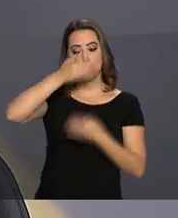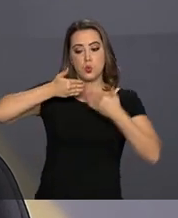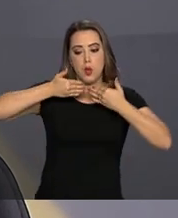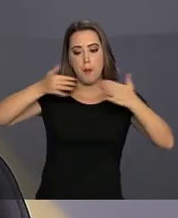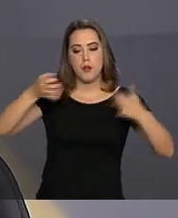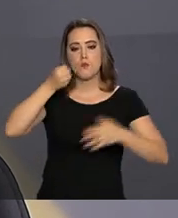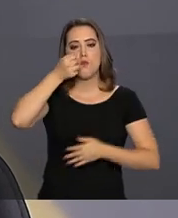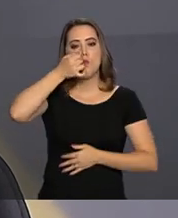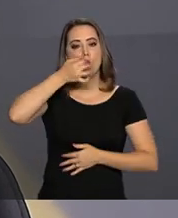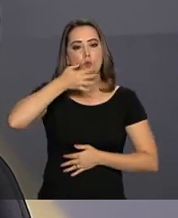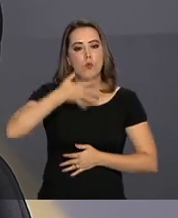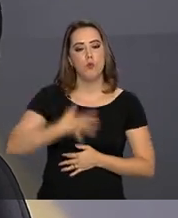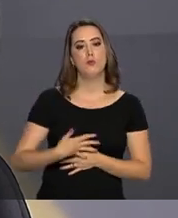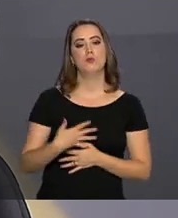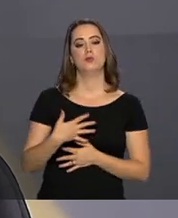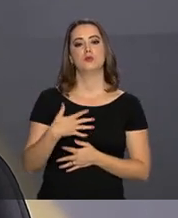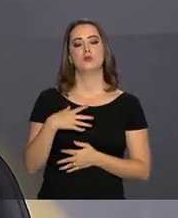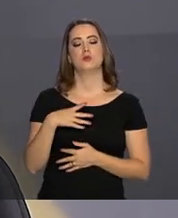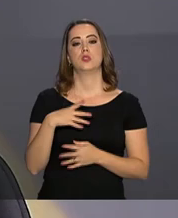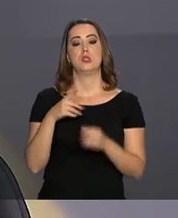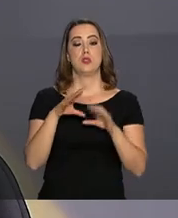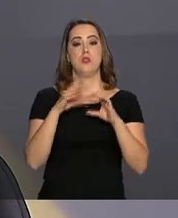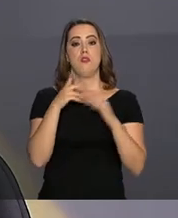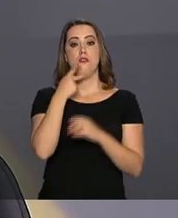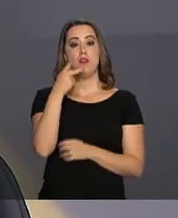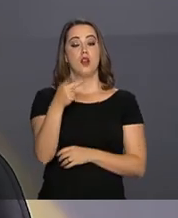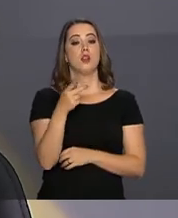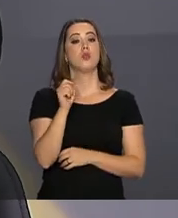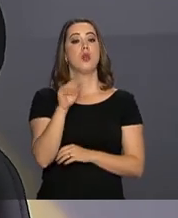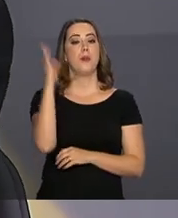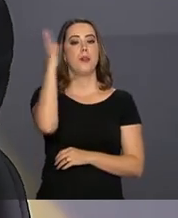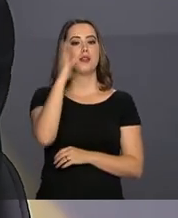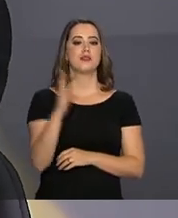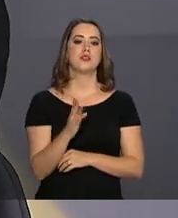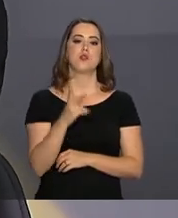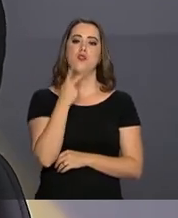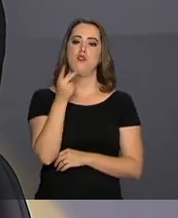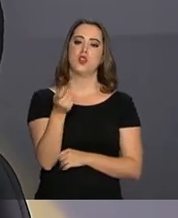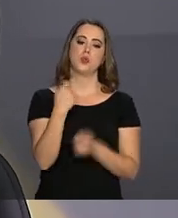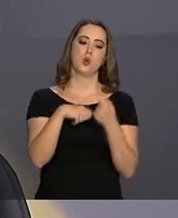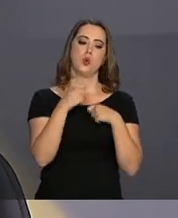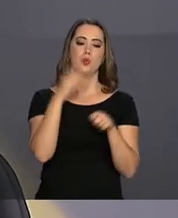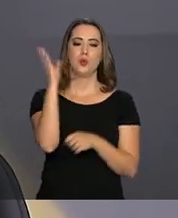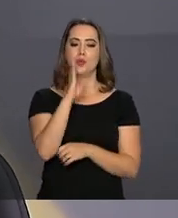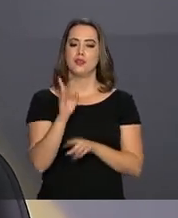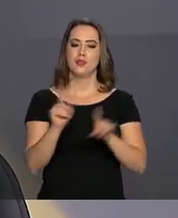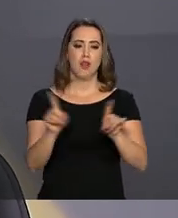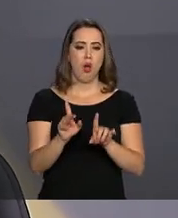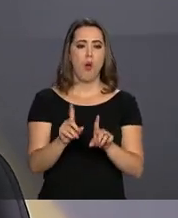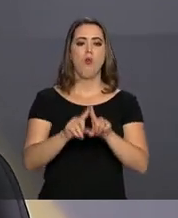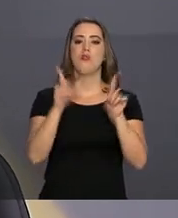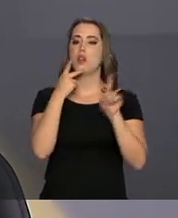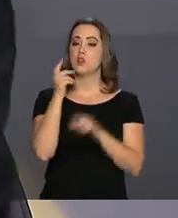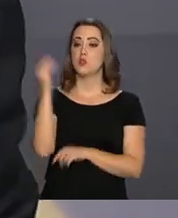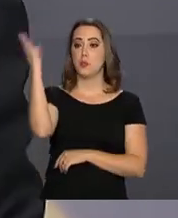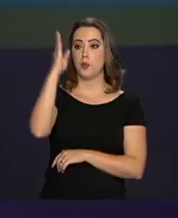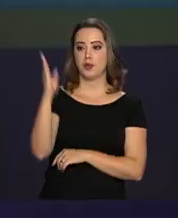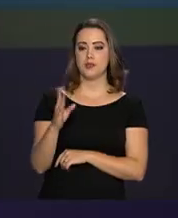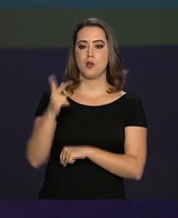falando sobre o Brasil. Eu nem vou dizer sobre a economia brasileira, falando sobre o país.